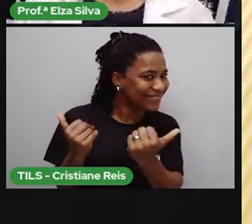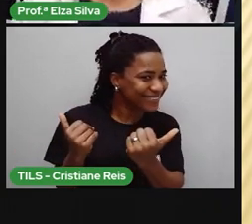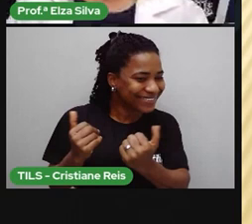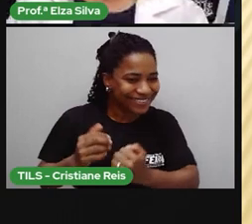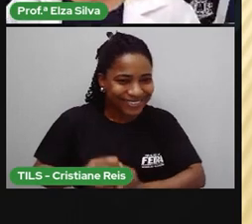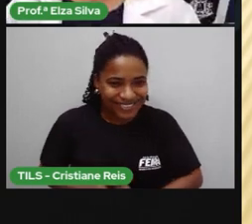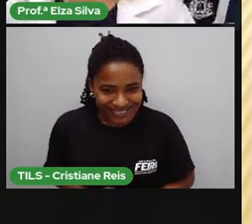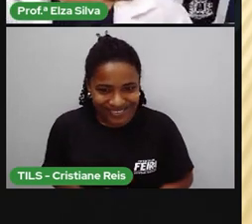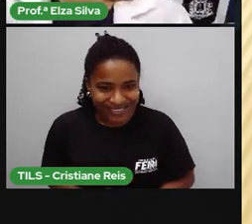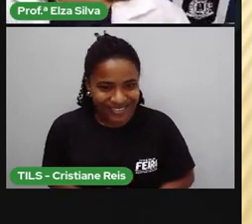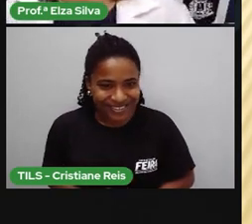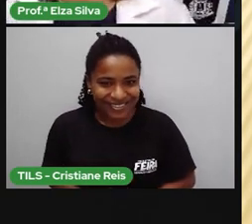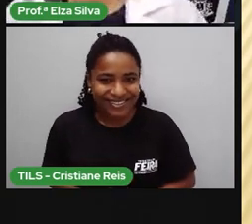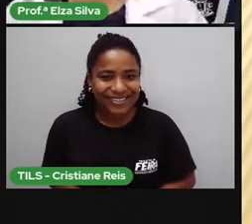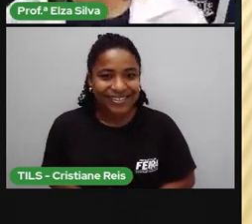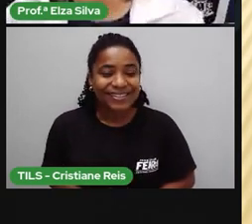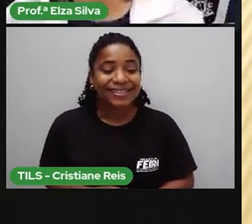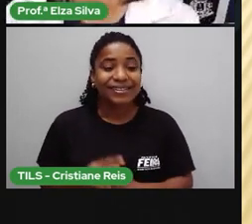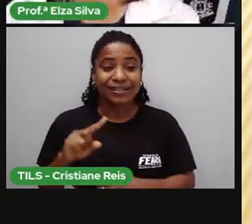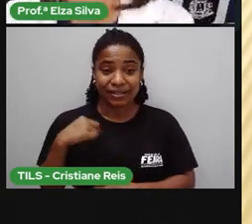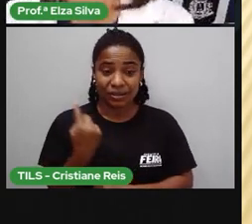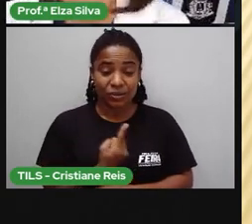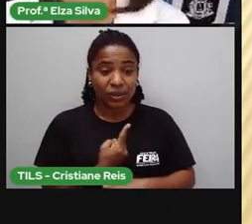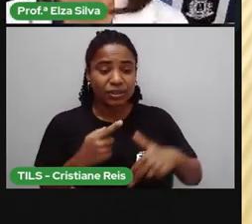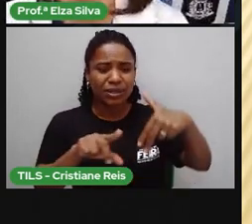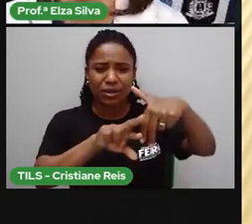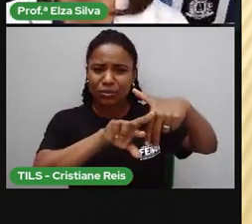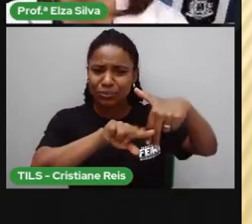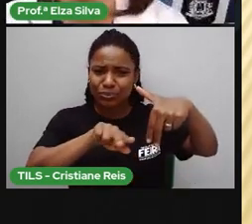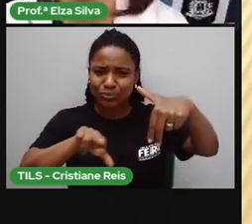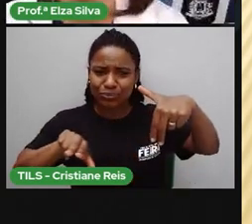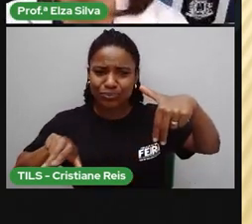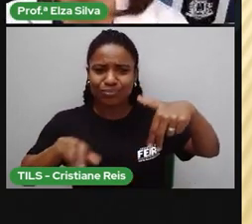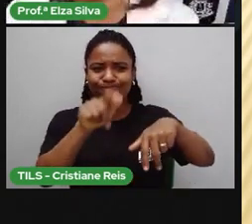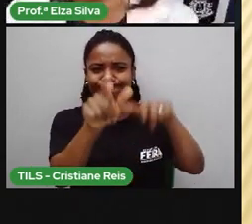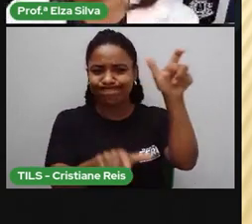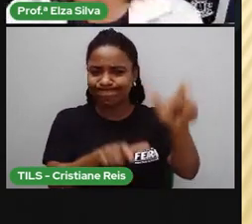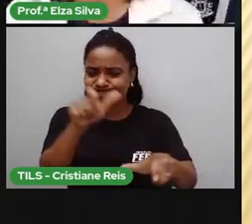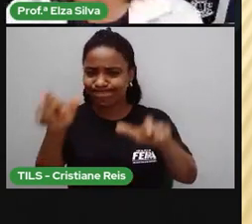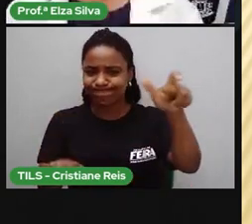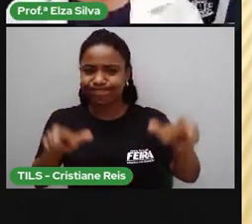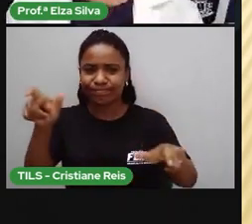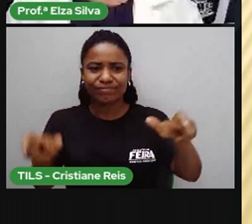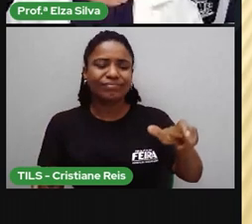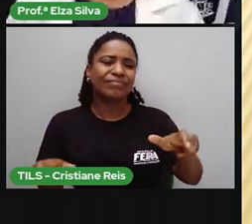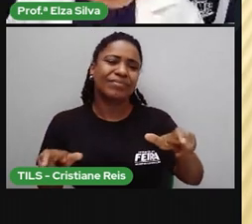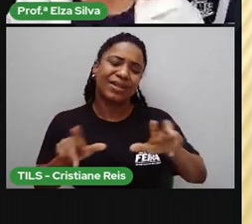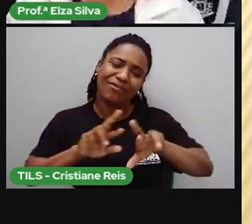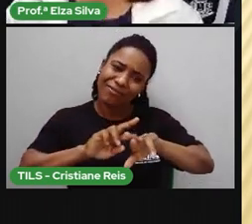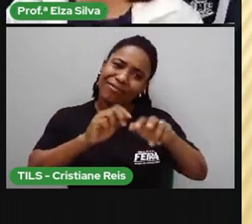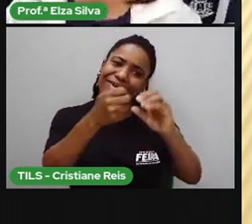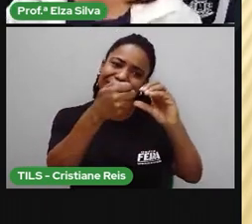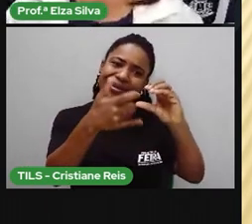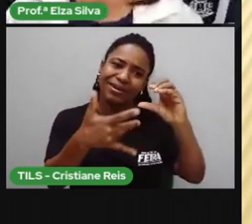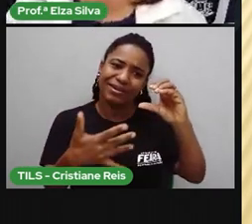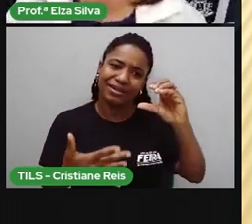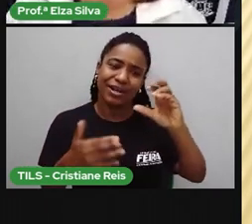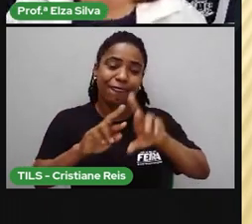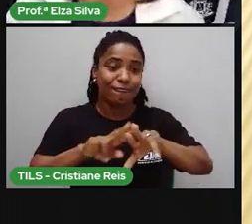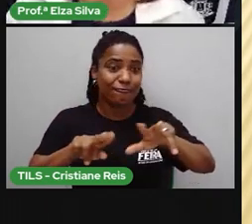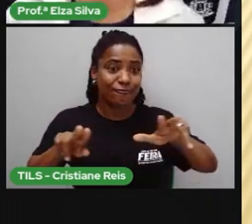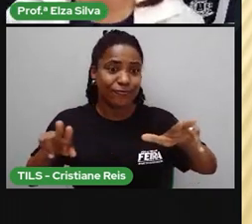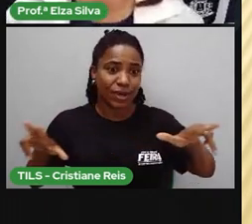Nós somos diferentes em muitos aspectos. A diferença é algo do ser humano,